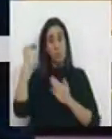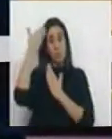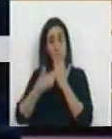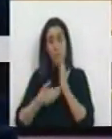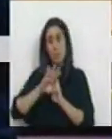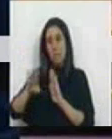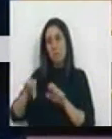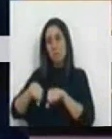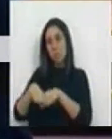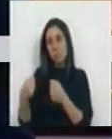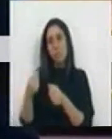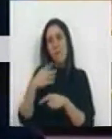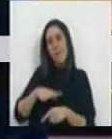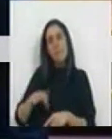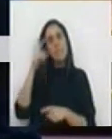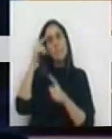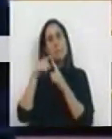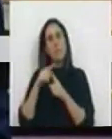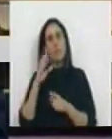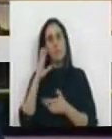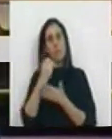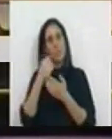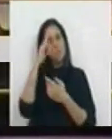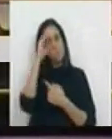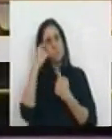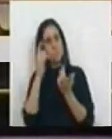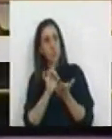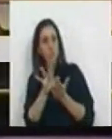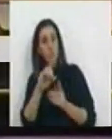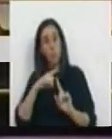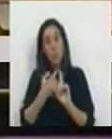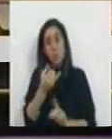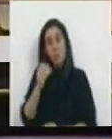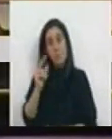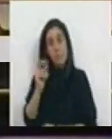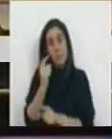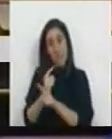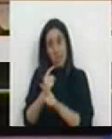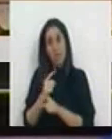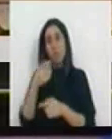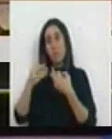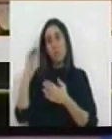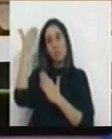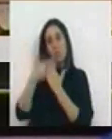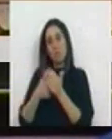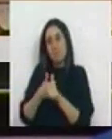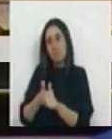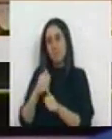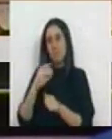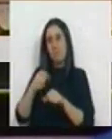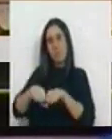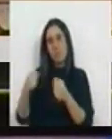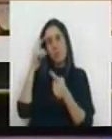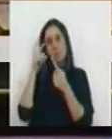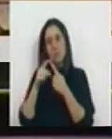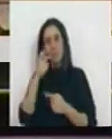direita para despedir funcionários públicos. Em 2013 o Tribunal Constitucional voltou a estragar os planos da direita para cortar 10% nas pensões de